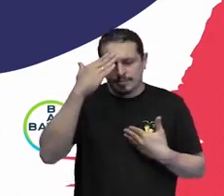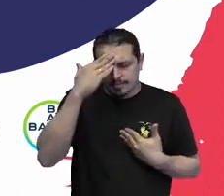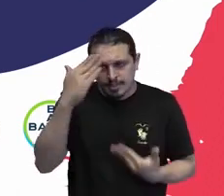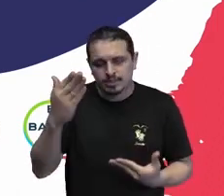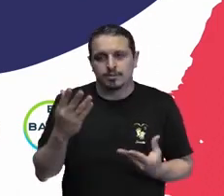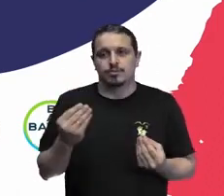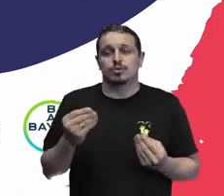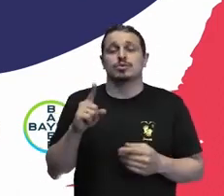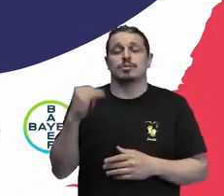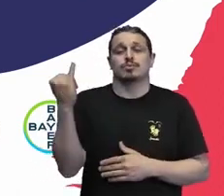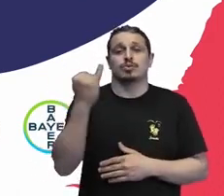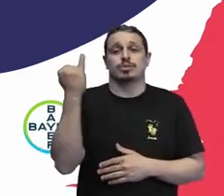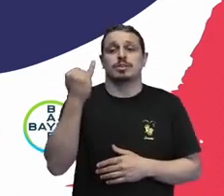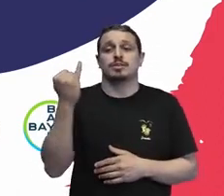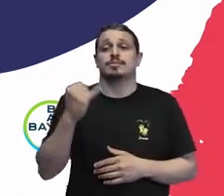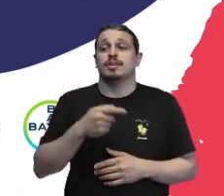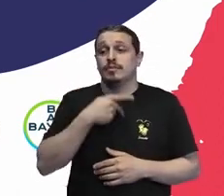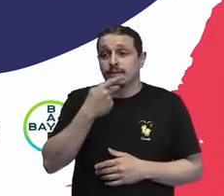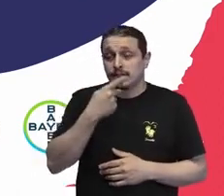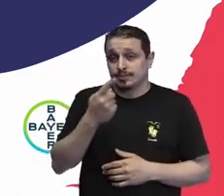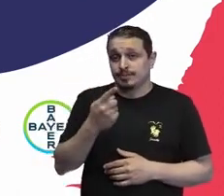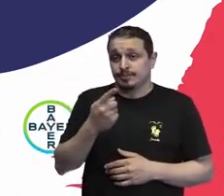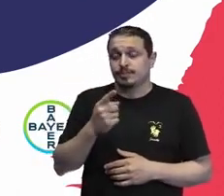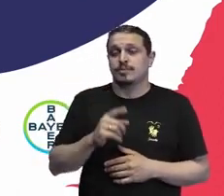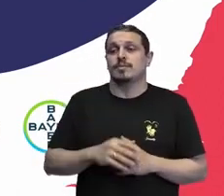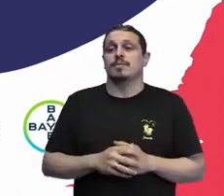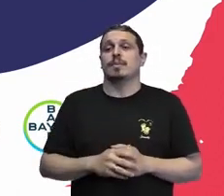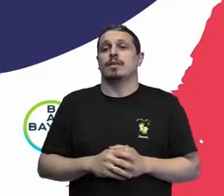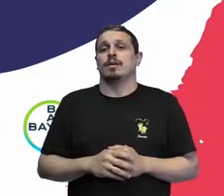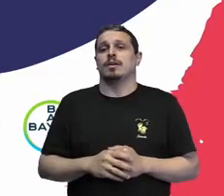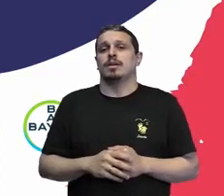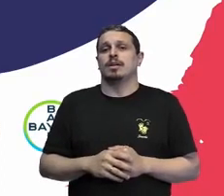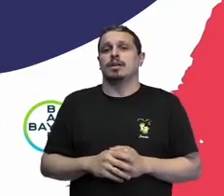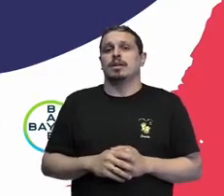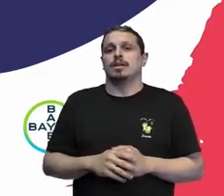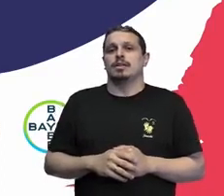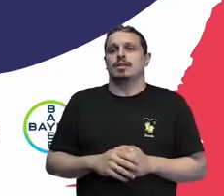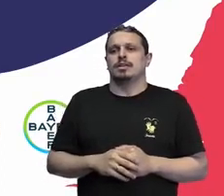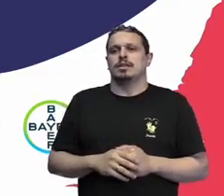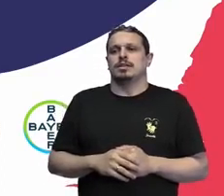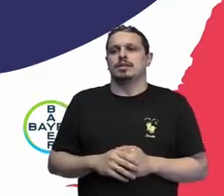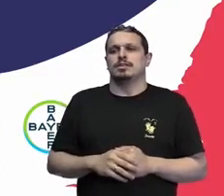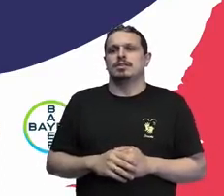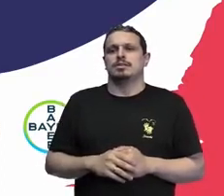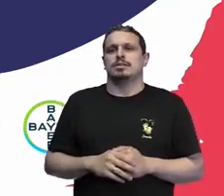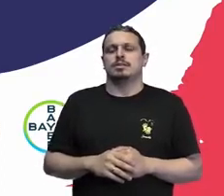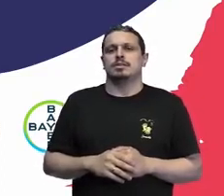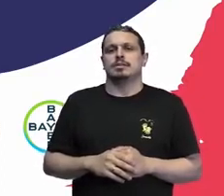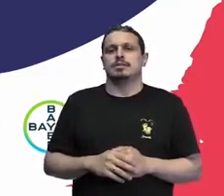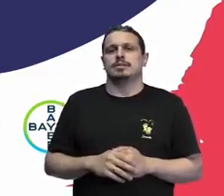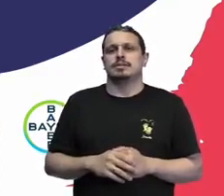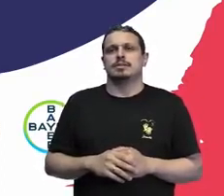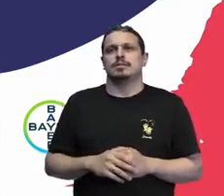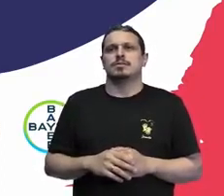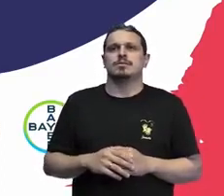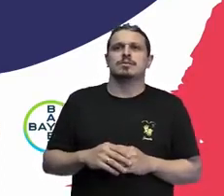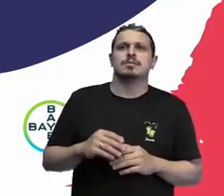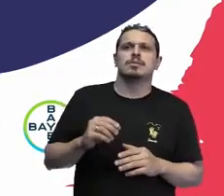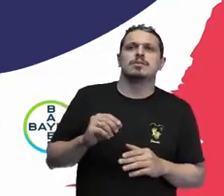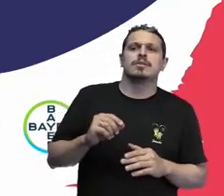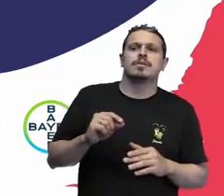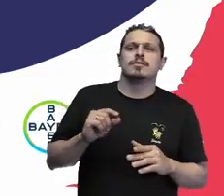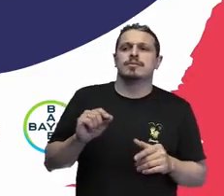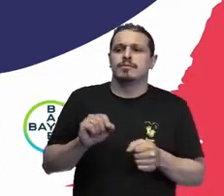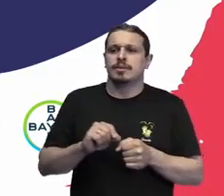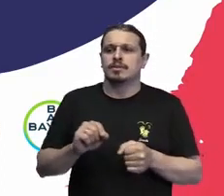Como a gente vem falando, enfim, outras pessoas que vieram antes de mim aqui no Congresso vieram falando, a gente, a cultura de,